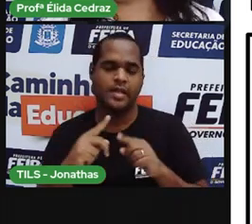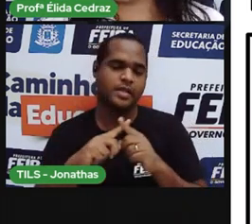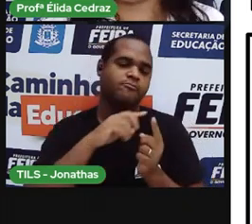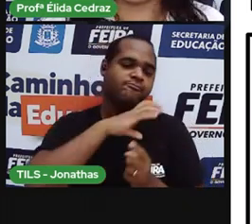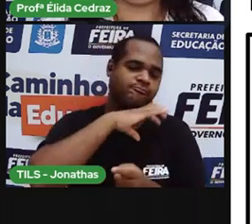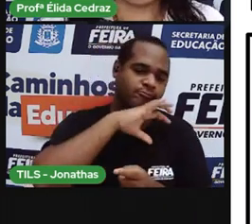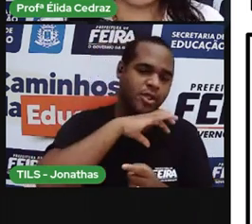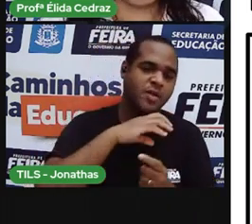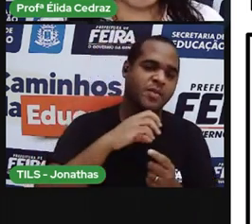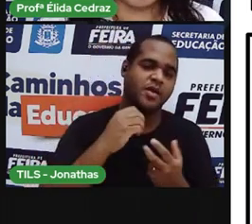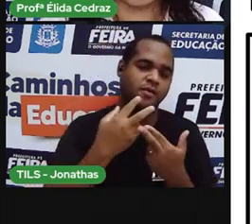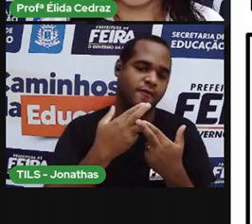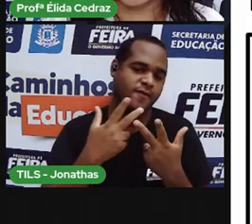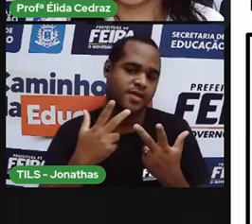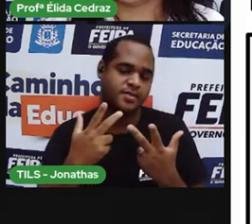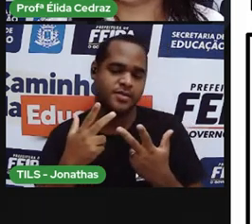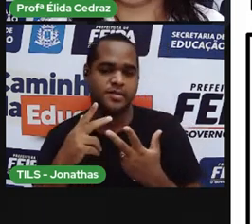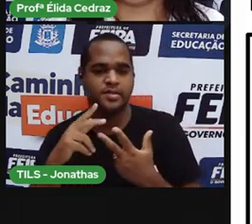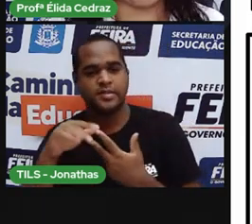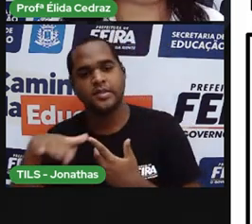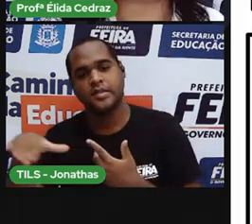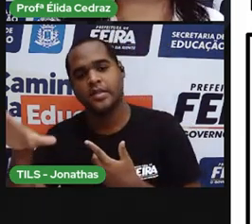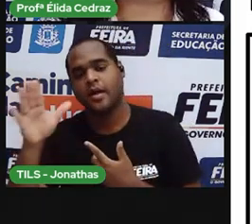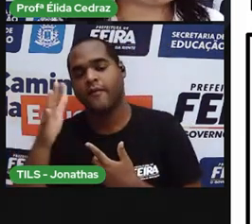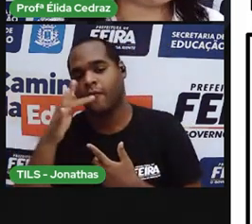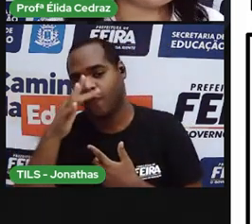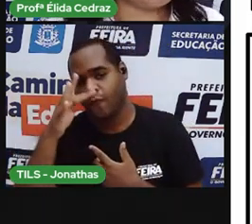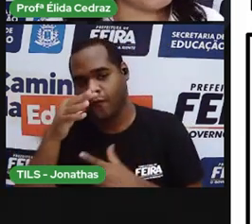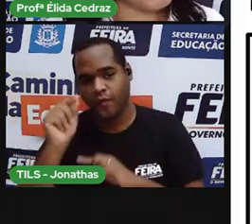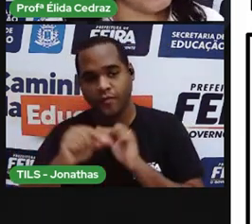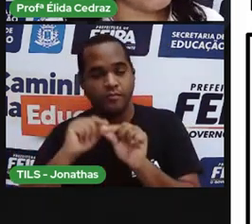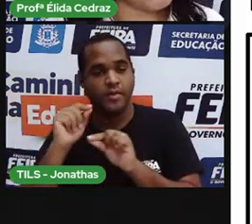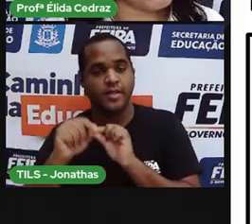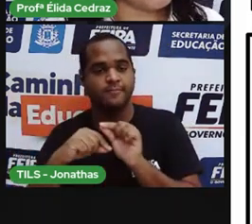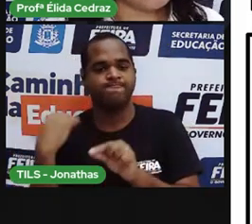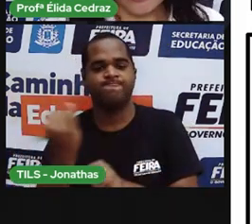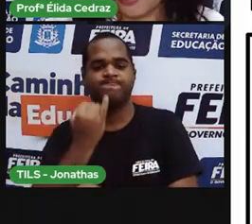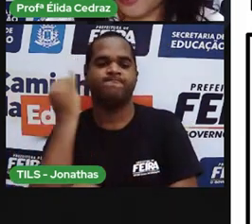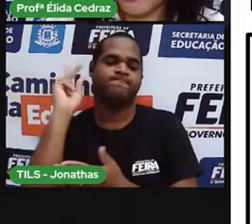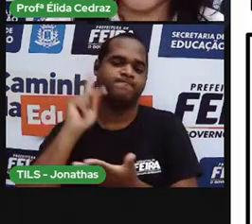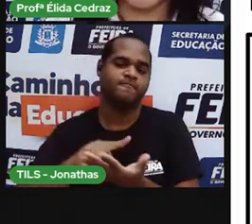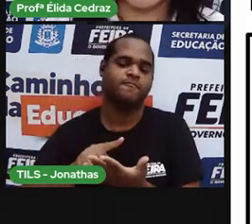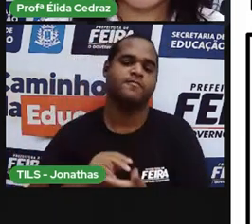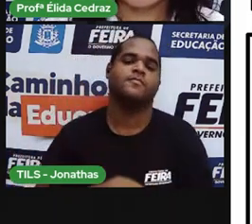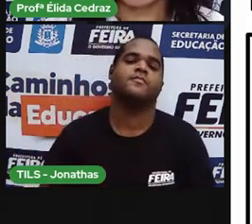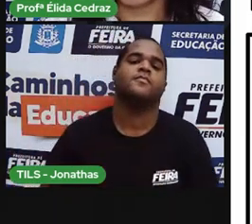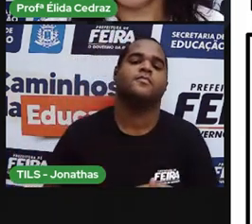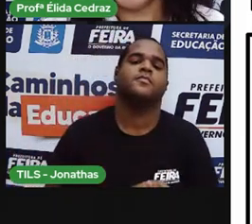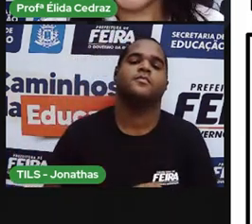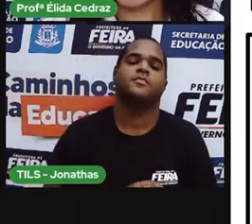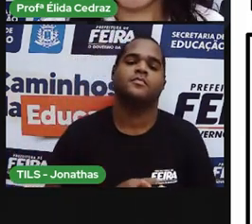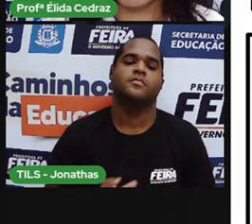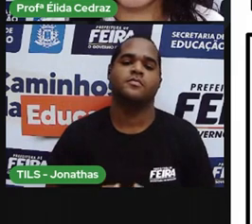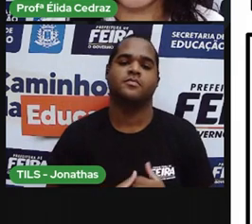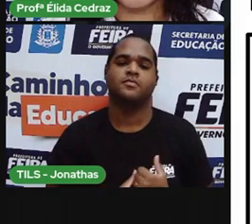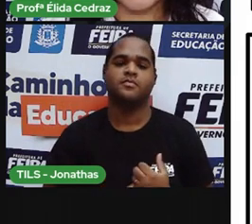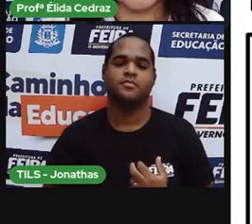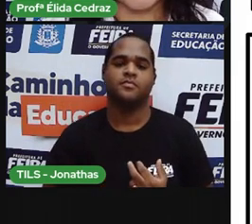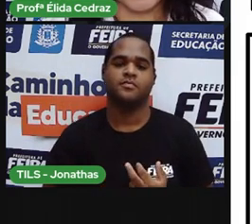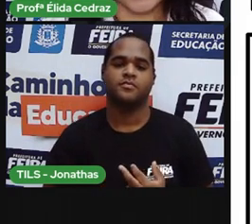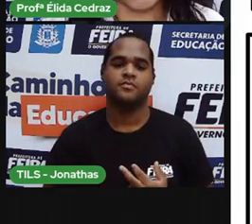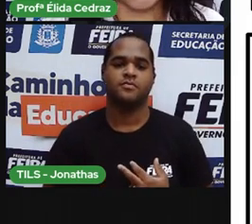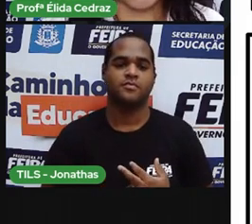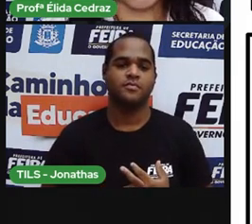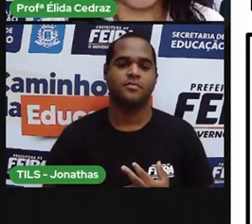animais, com as vãs, de uma forma mais eficiente. e as profissões